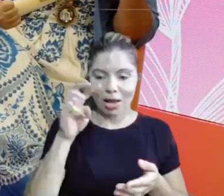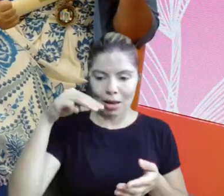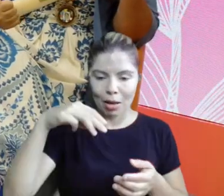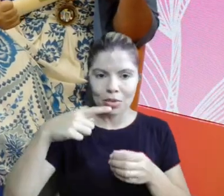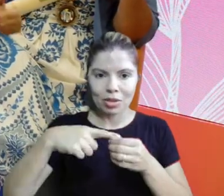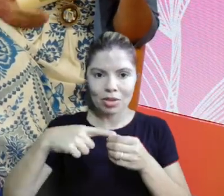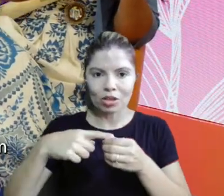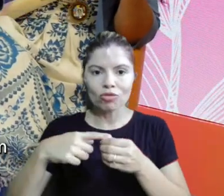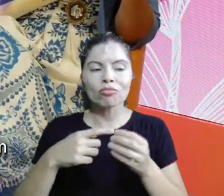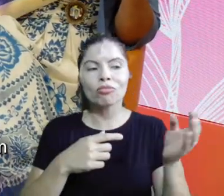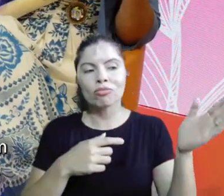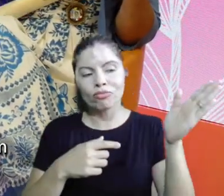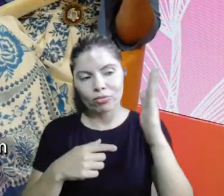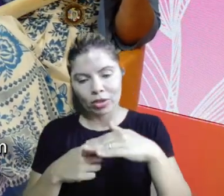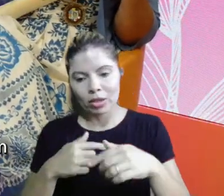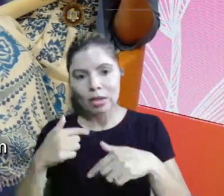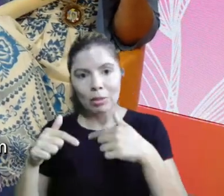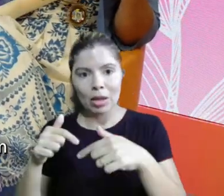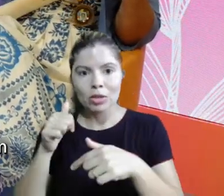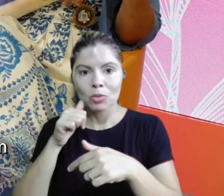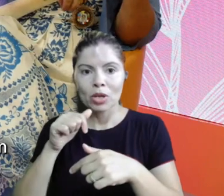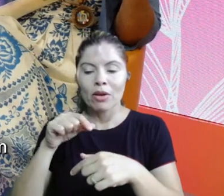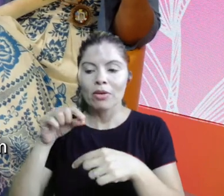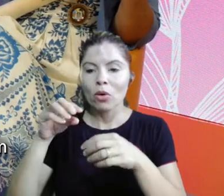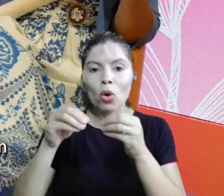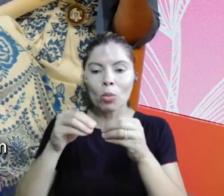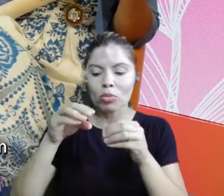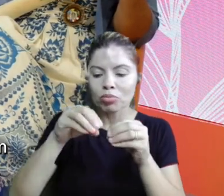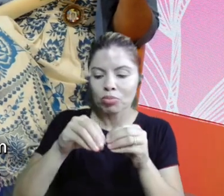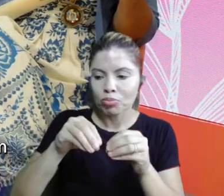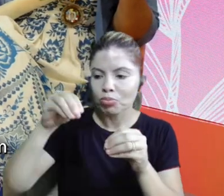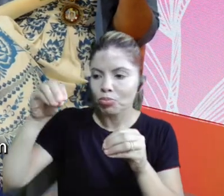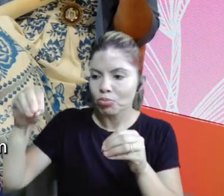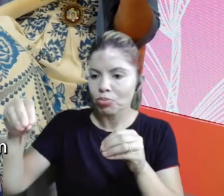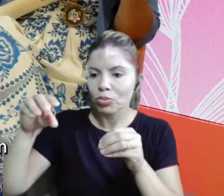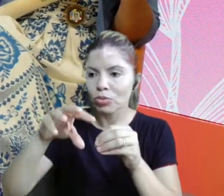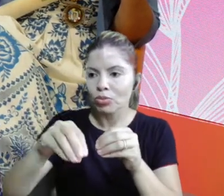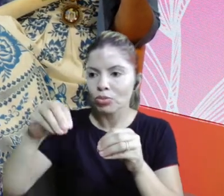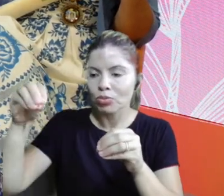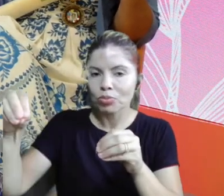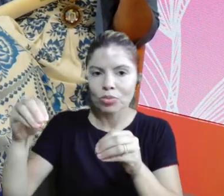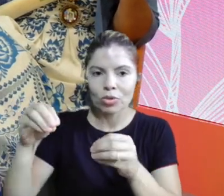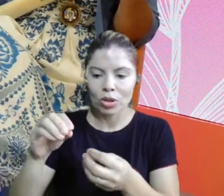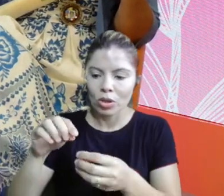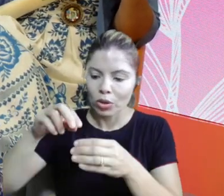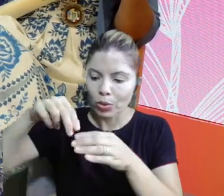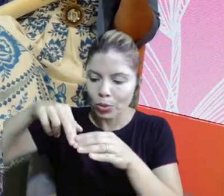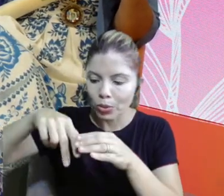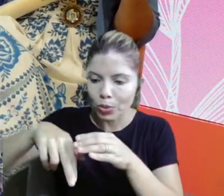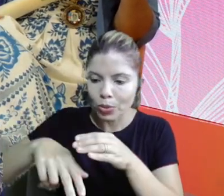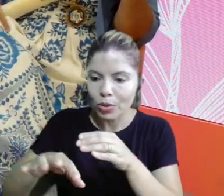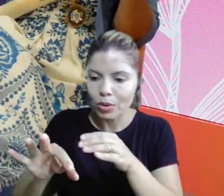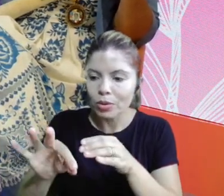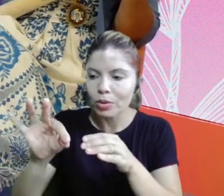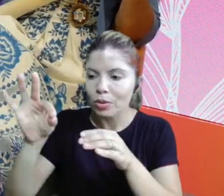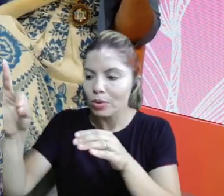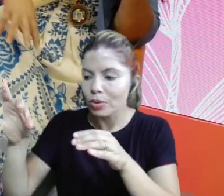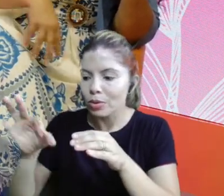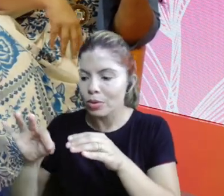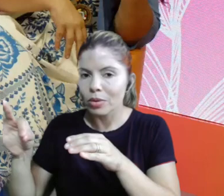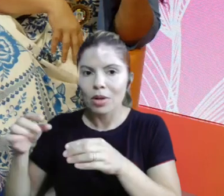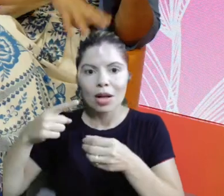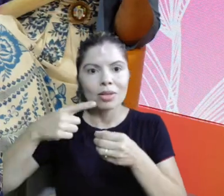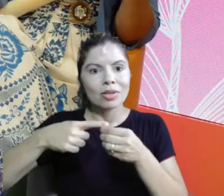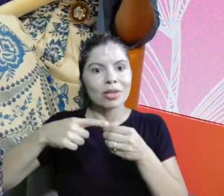a 10 quilômetros da cidade, então levou pra lá pra elas passarem a mudinha de uma muda pra outra, deu super certo, porque fizeram delicado, de forma